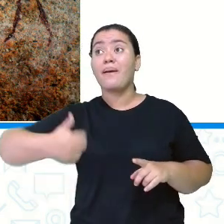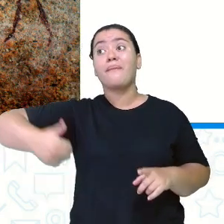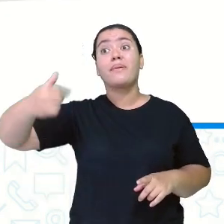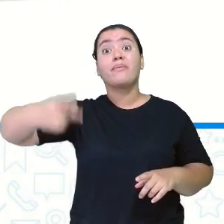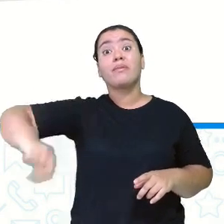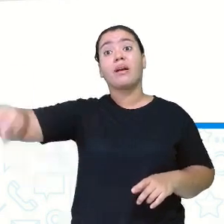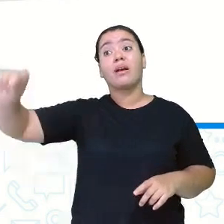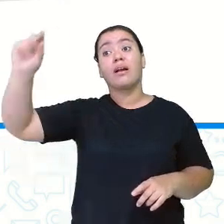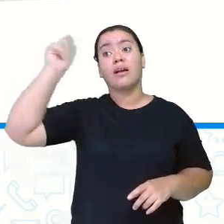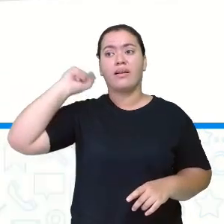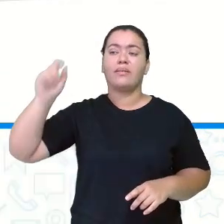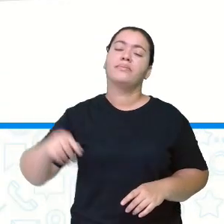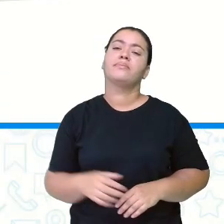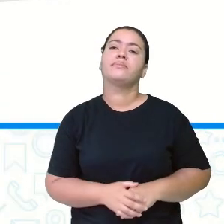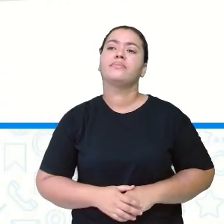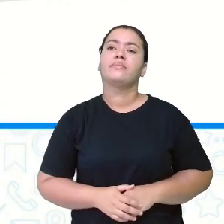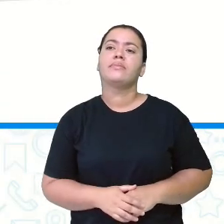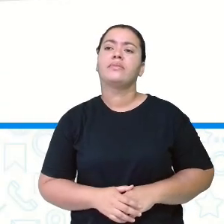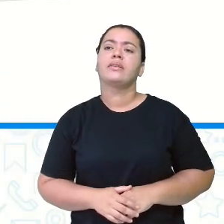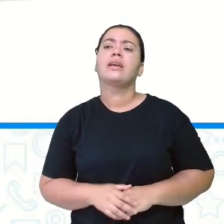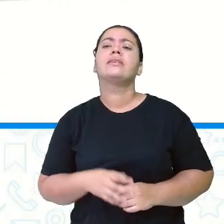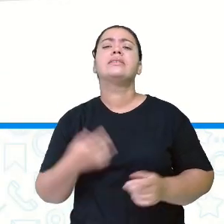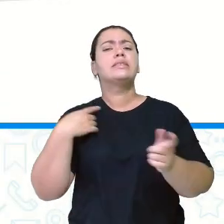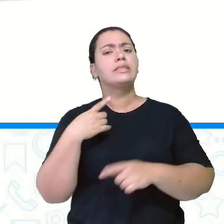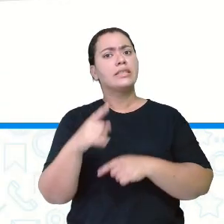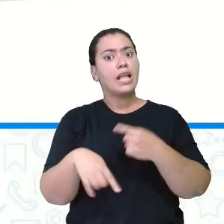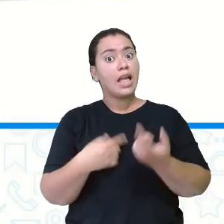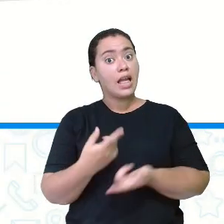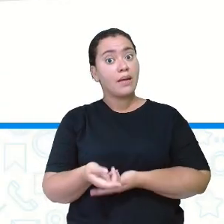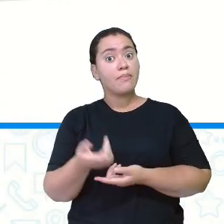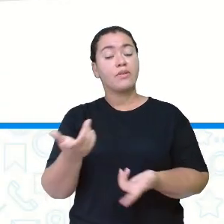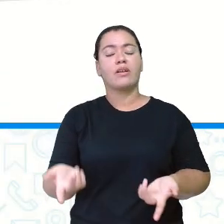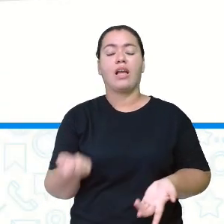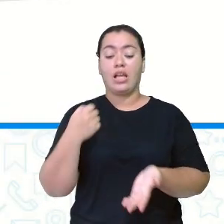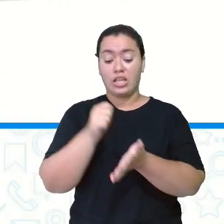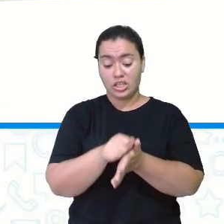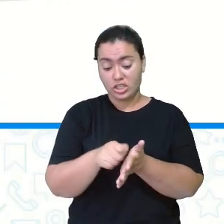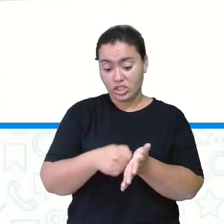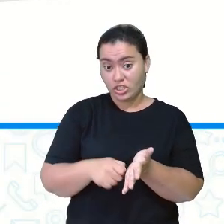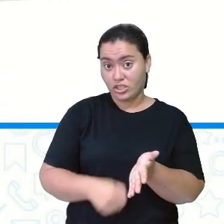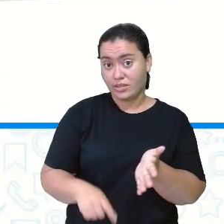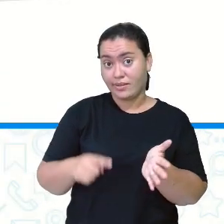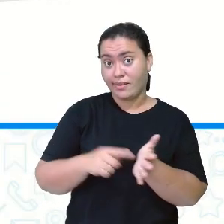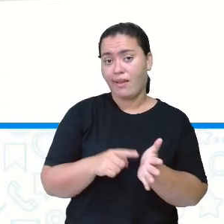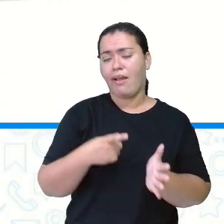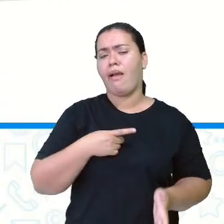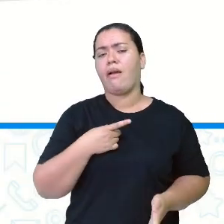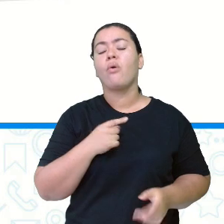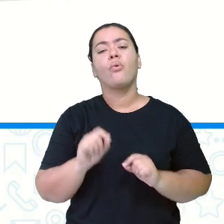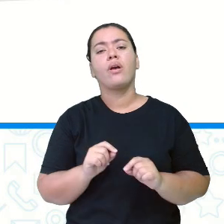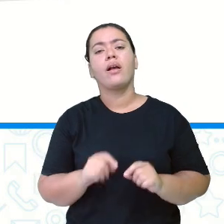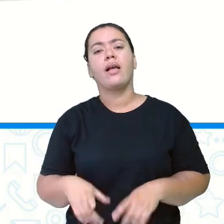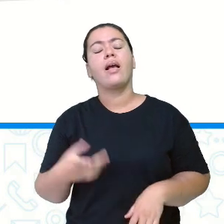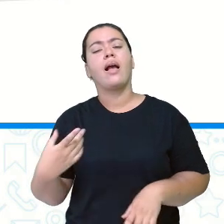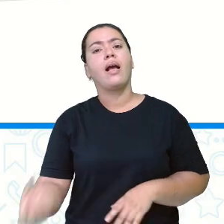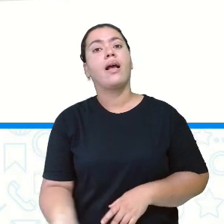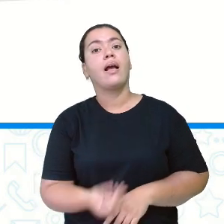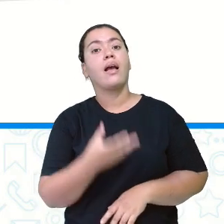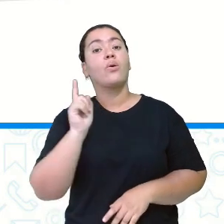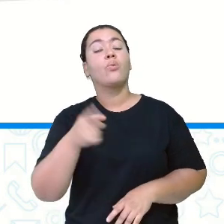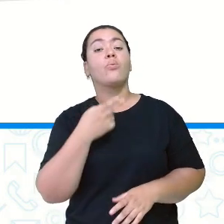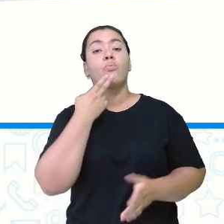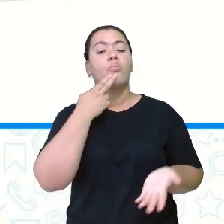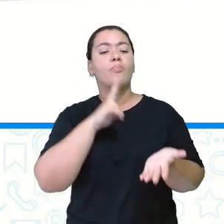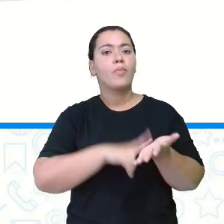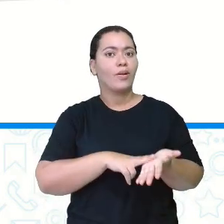comunicações entre os homens. E aí, depois, com o surgimento da escrita, as cartas passaram a ser utilizadas como meio de